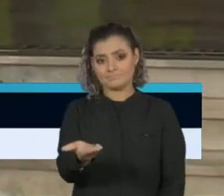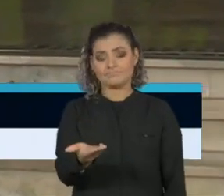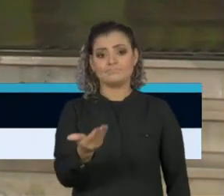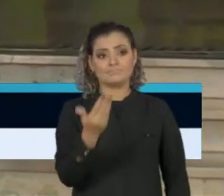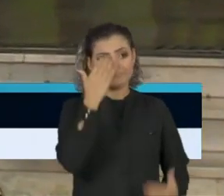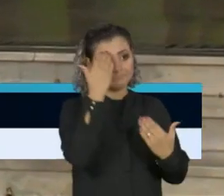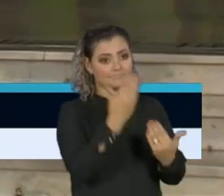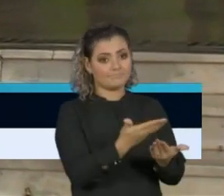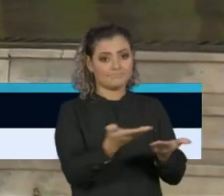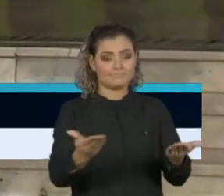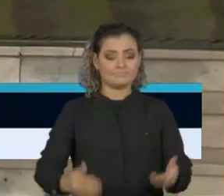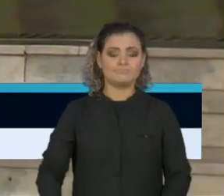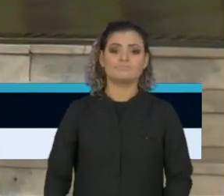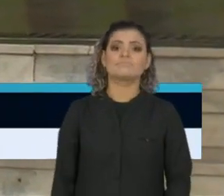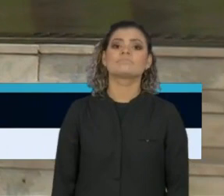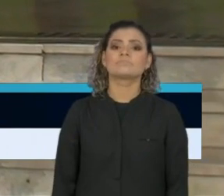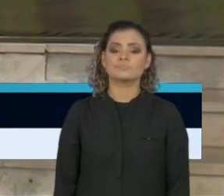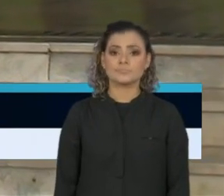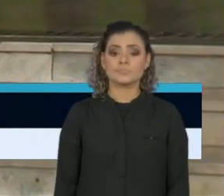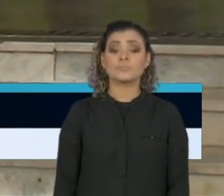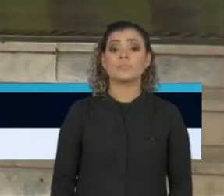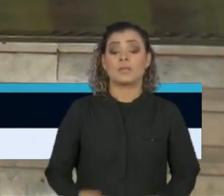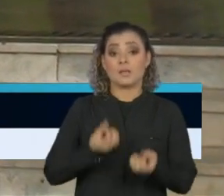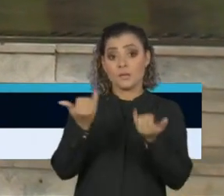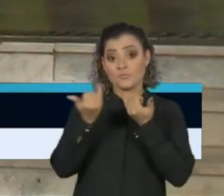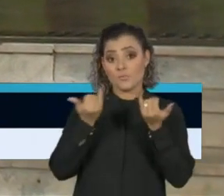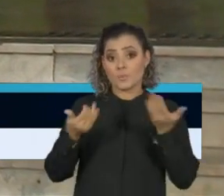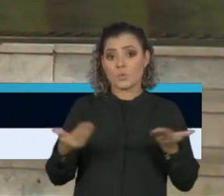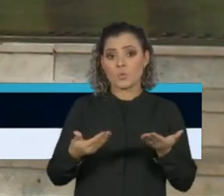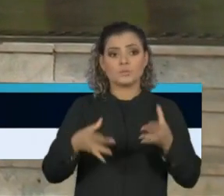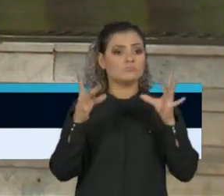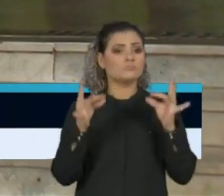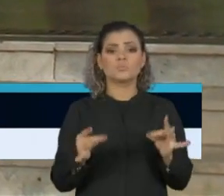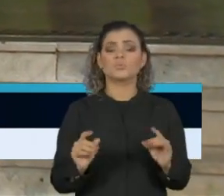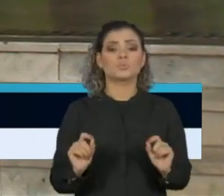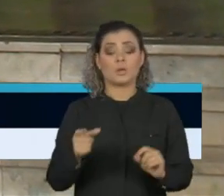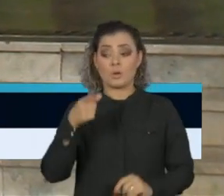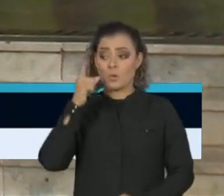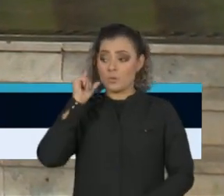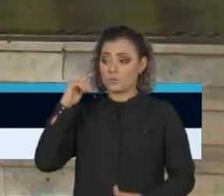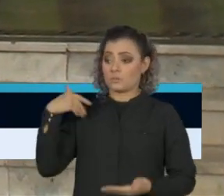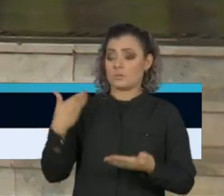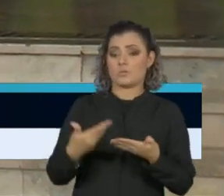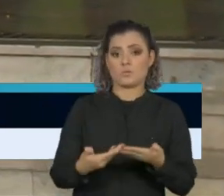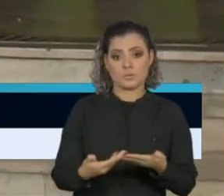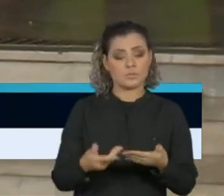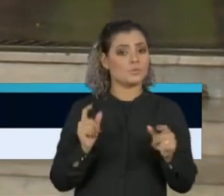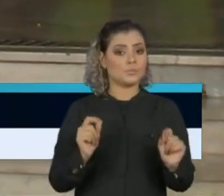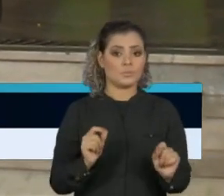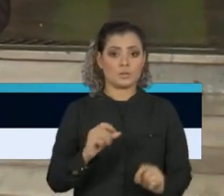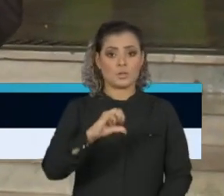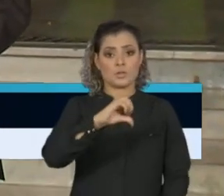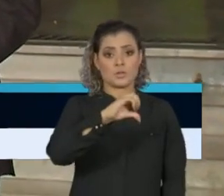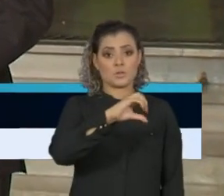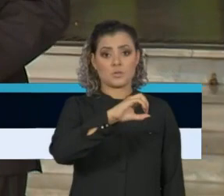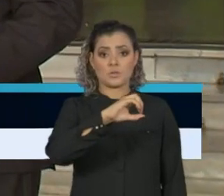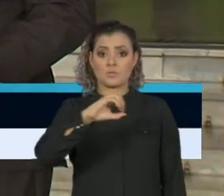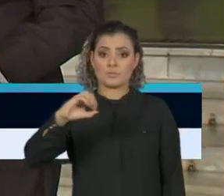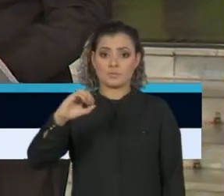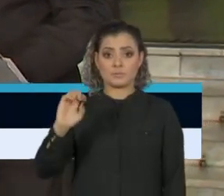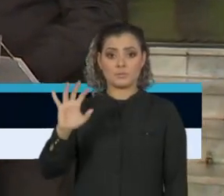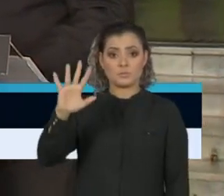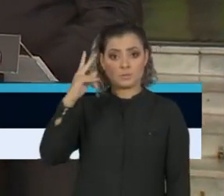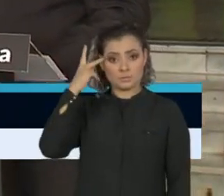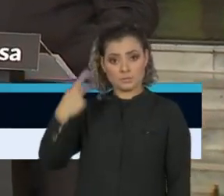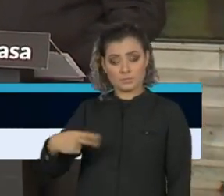Obrigado. Os dados de hoje são, de ontem para hoje, 900 acumulados no Estado de São